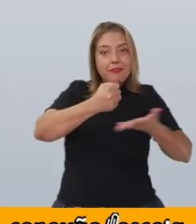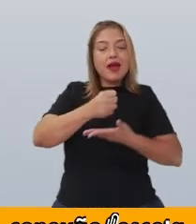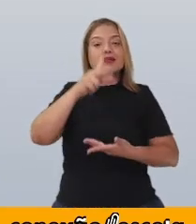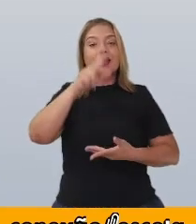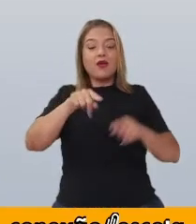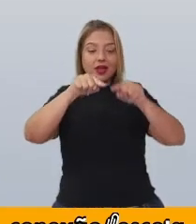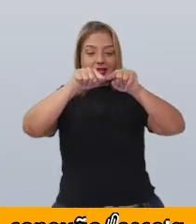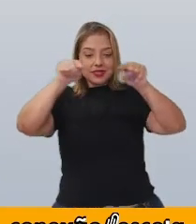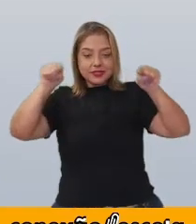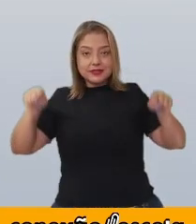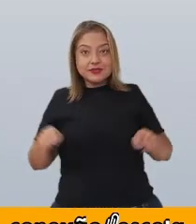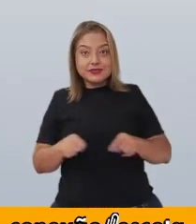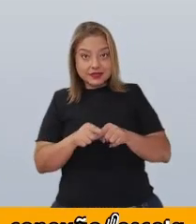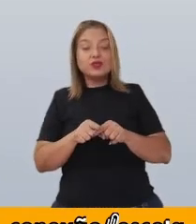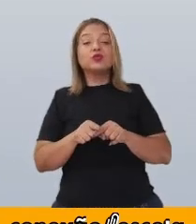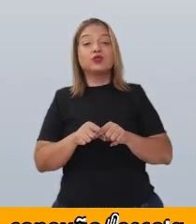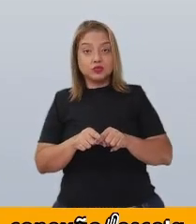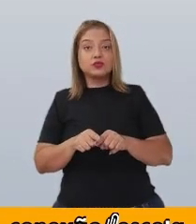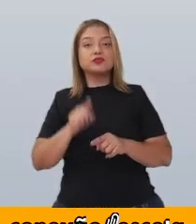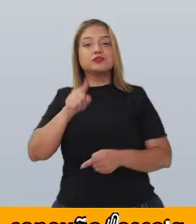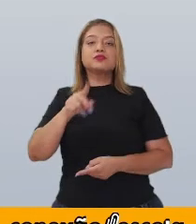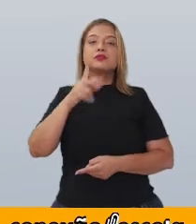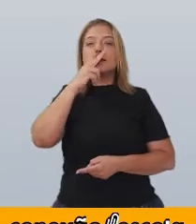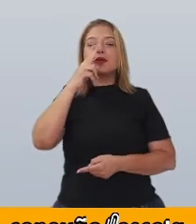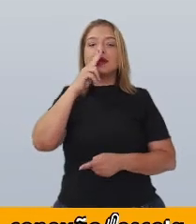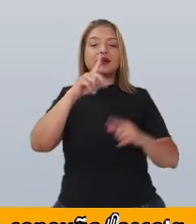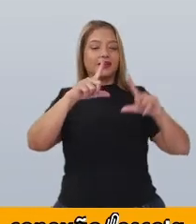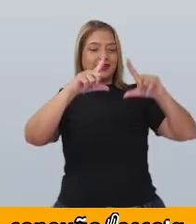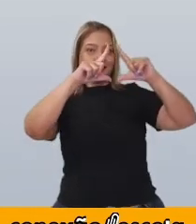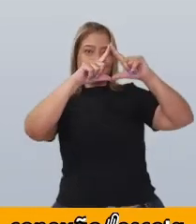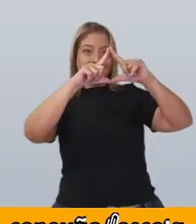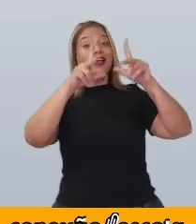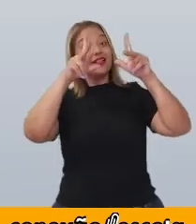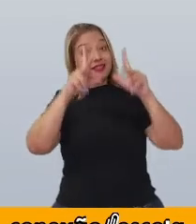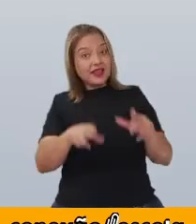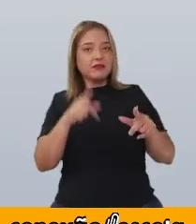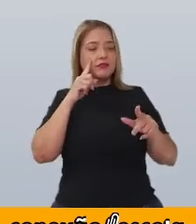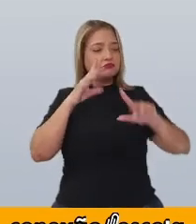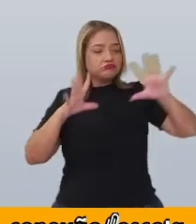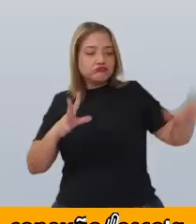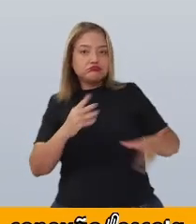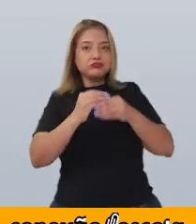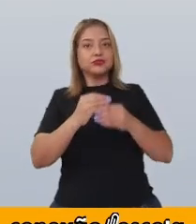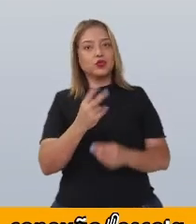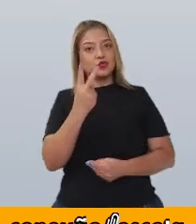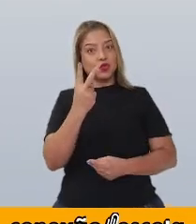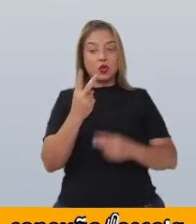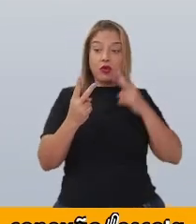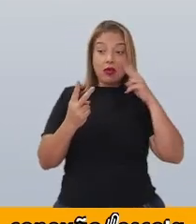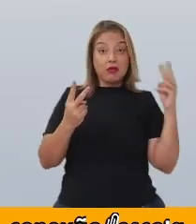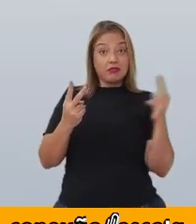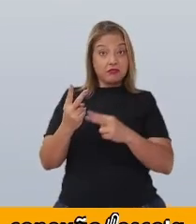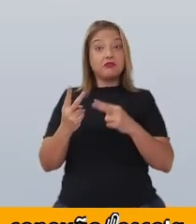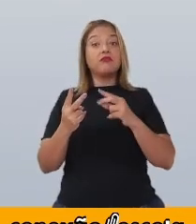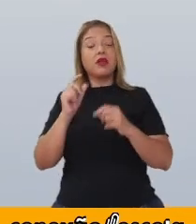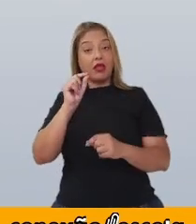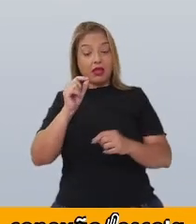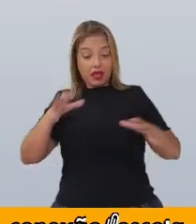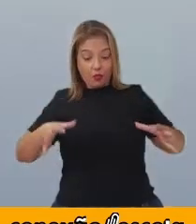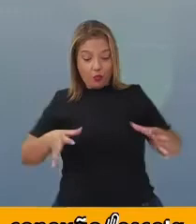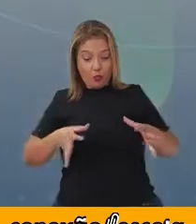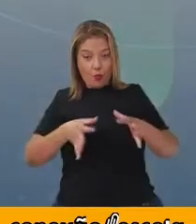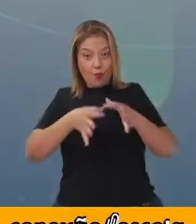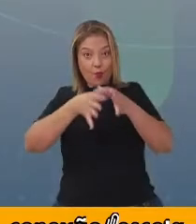construído a partir da rotação de um triângulo. seja, começou a descobrir o cone